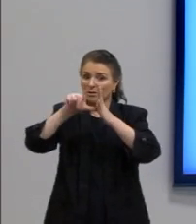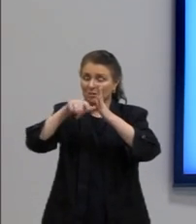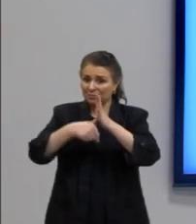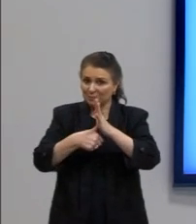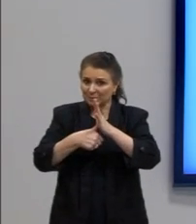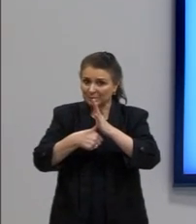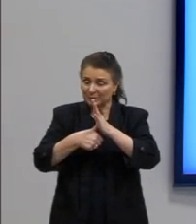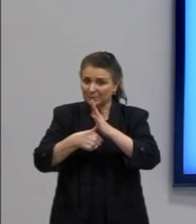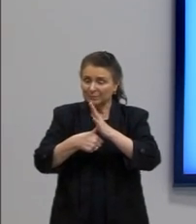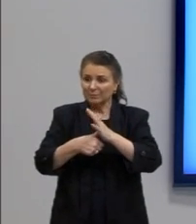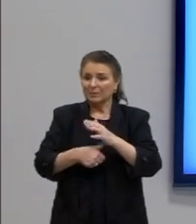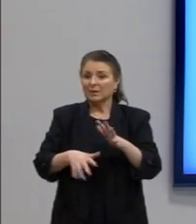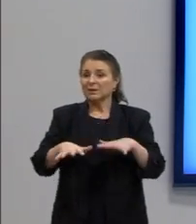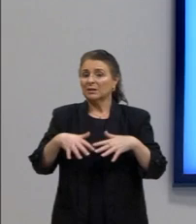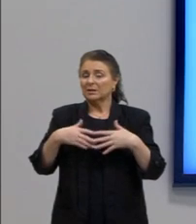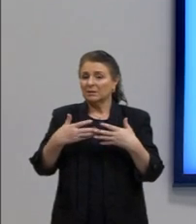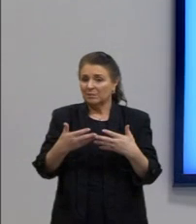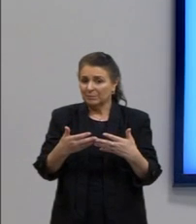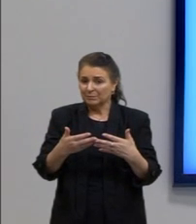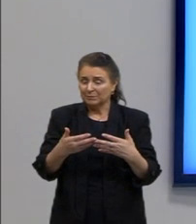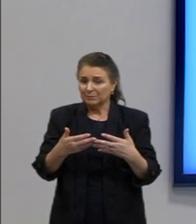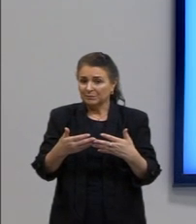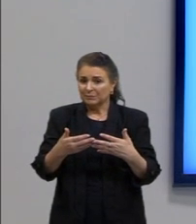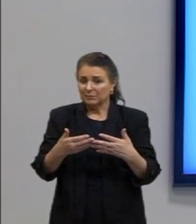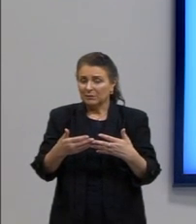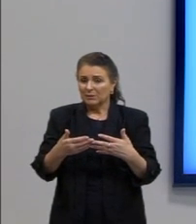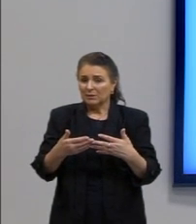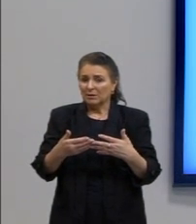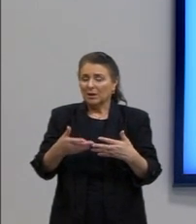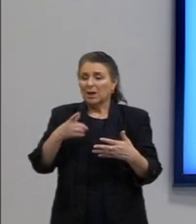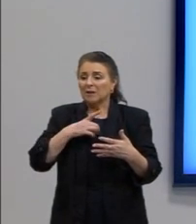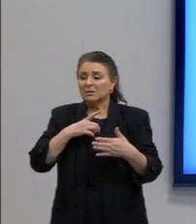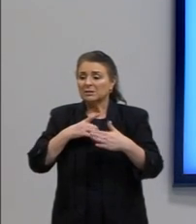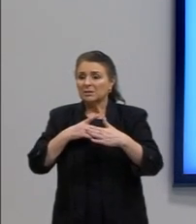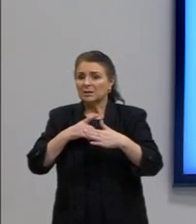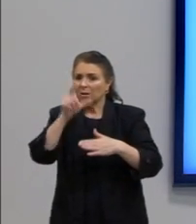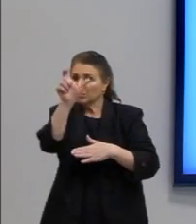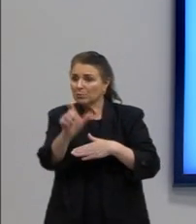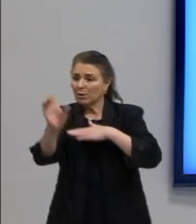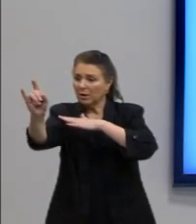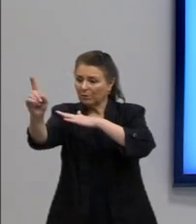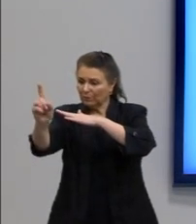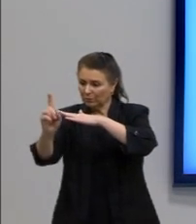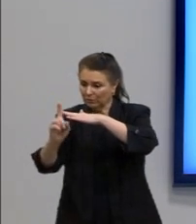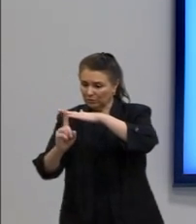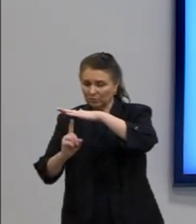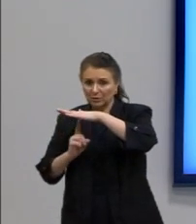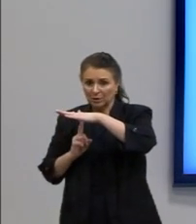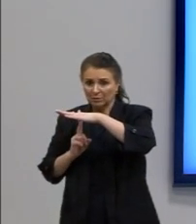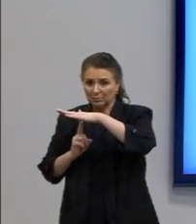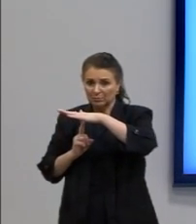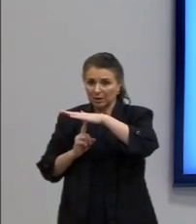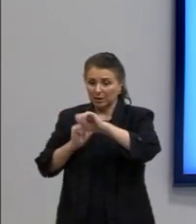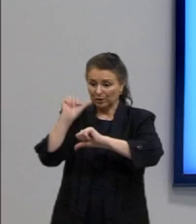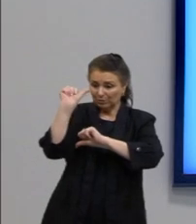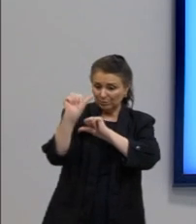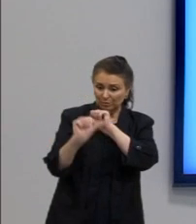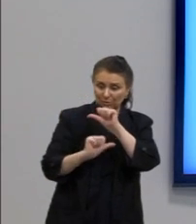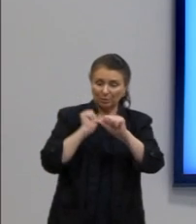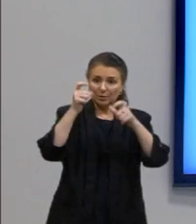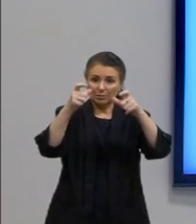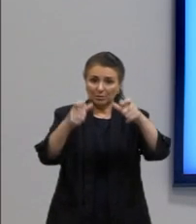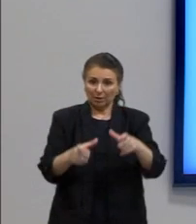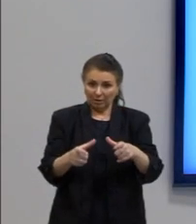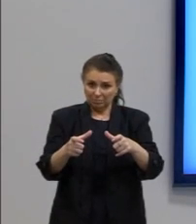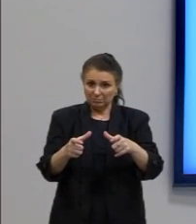Então, ser um refugiado, ele é transitório, isso quer dizer, ele tem um local, ele está